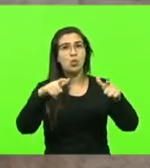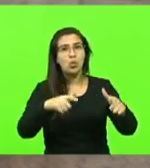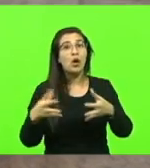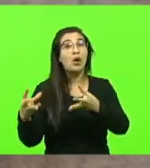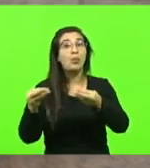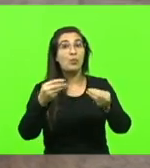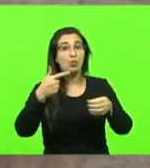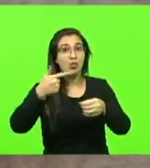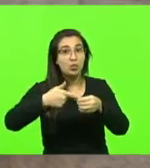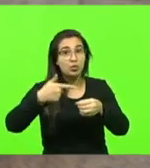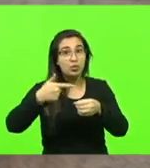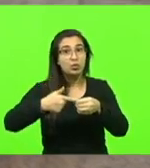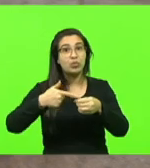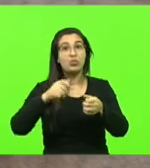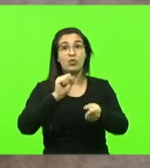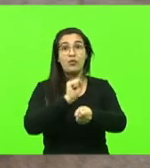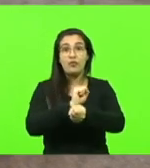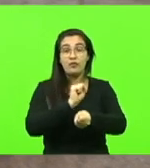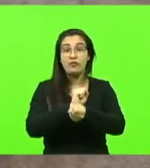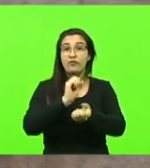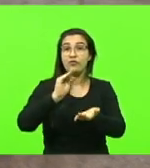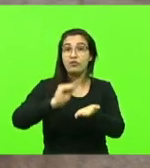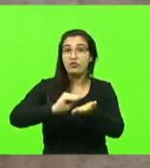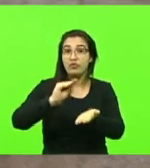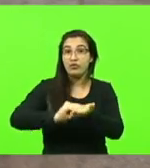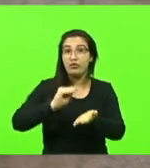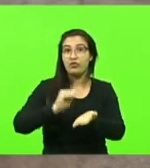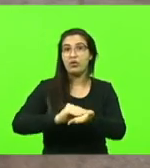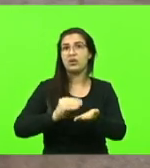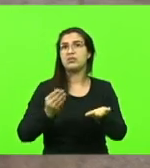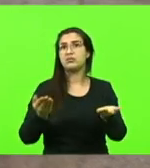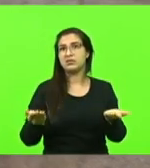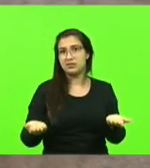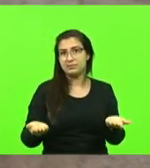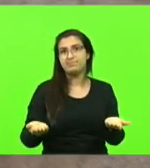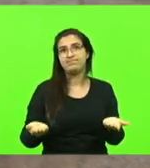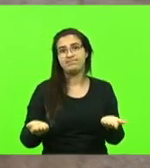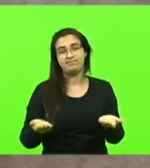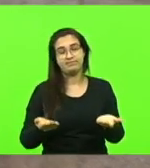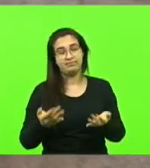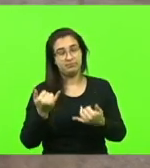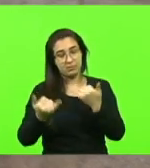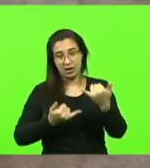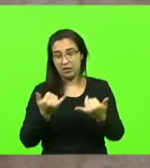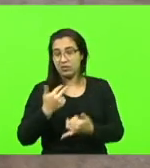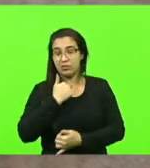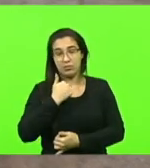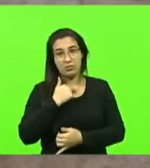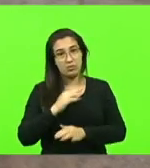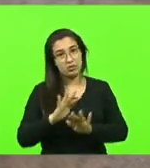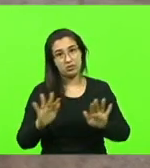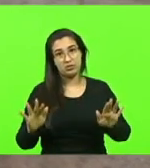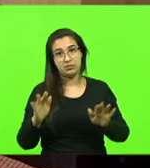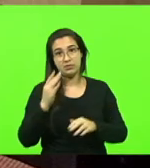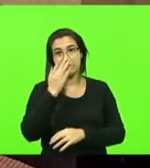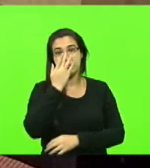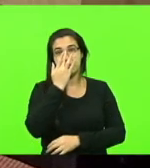de gasolina de empresas de distribuição então com isso a gente não brinca era isso aí obrigado